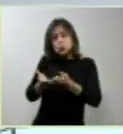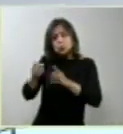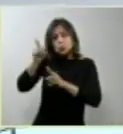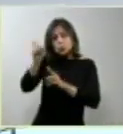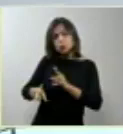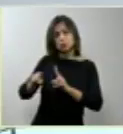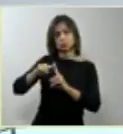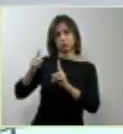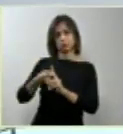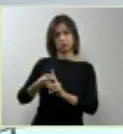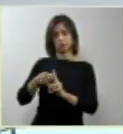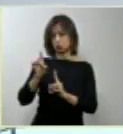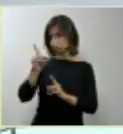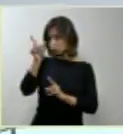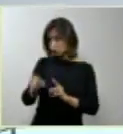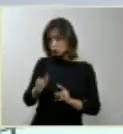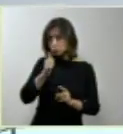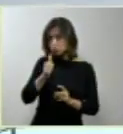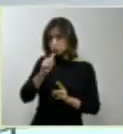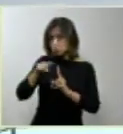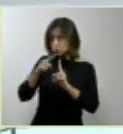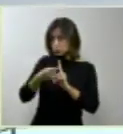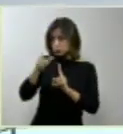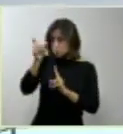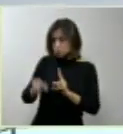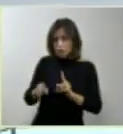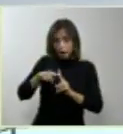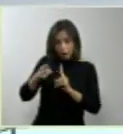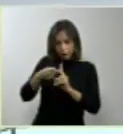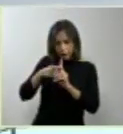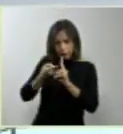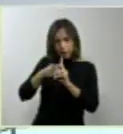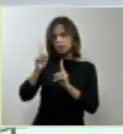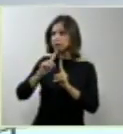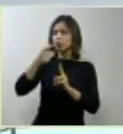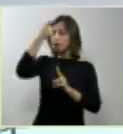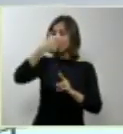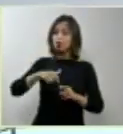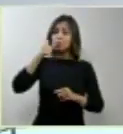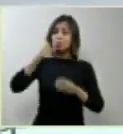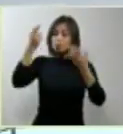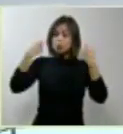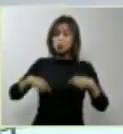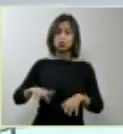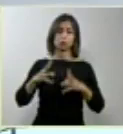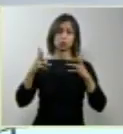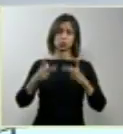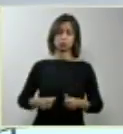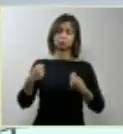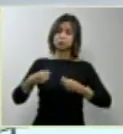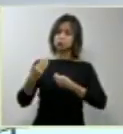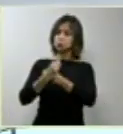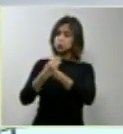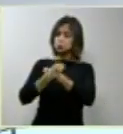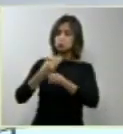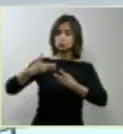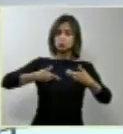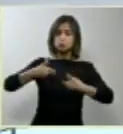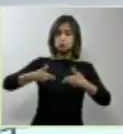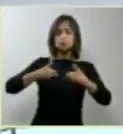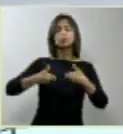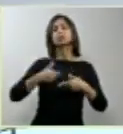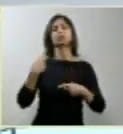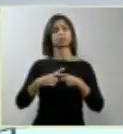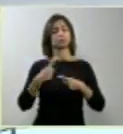gestante. É preciso cuidar da mulher. Porque se não se cuida da mulher, se não se dá a ela